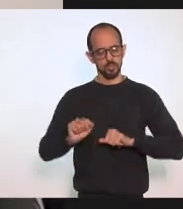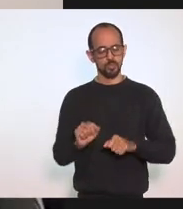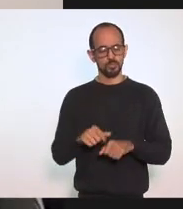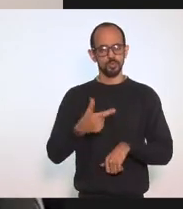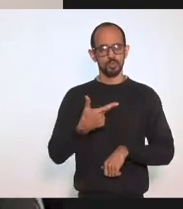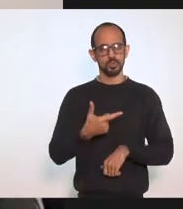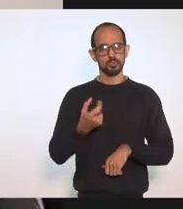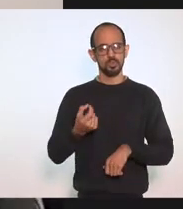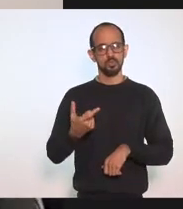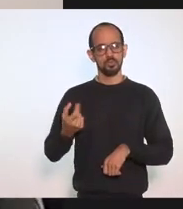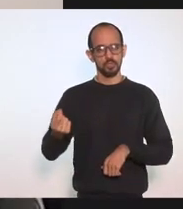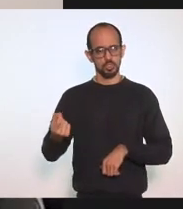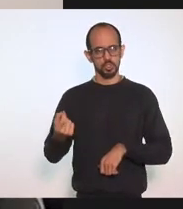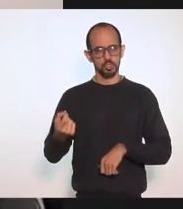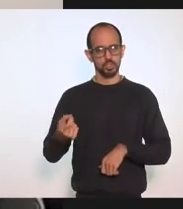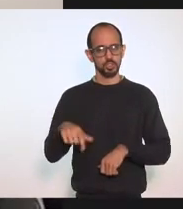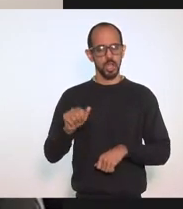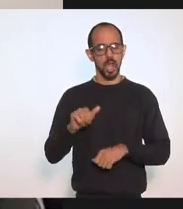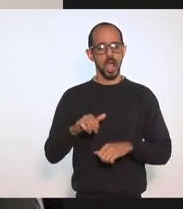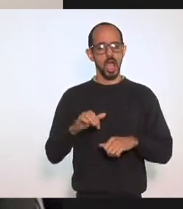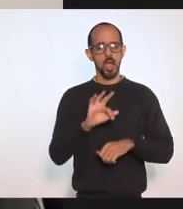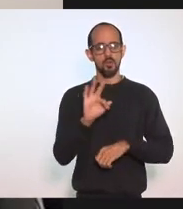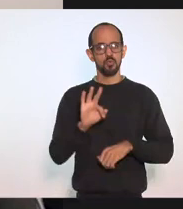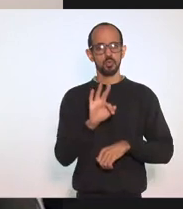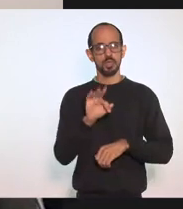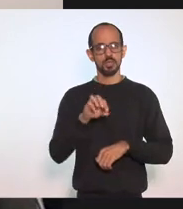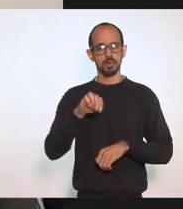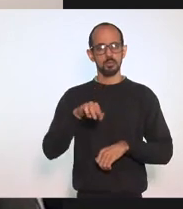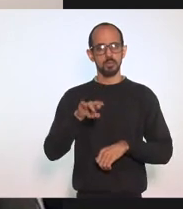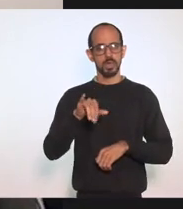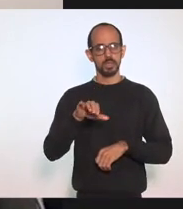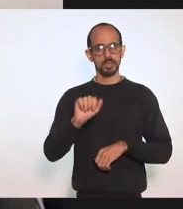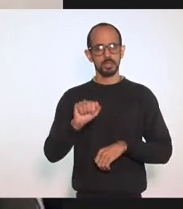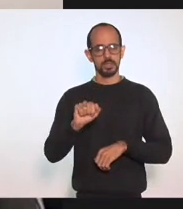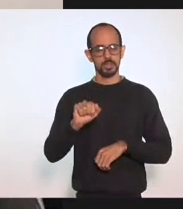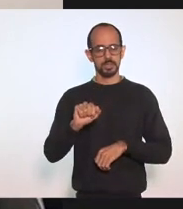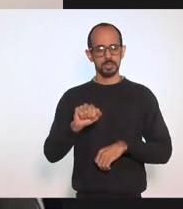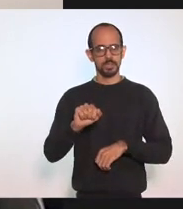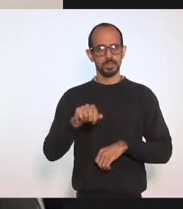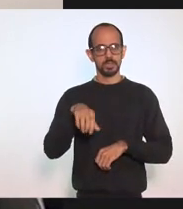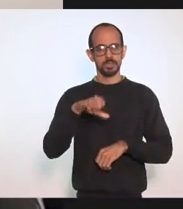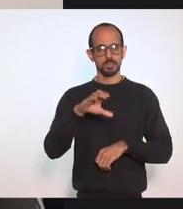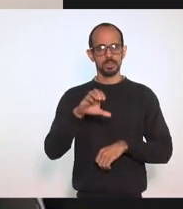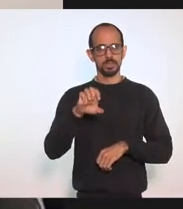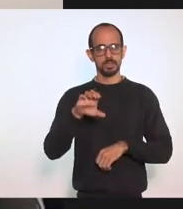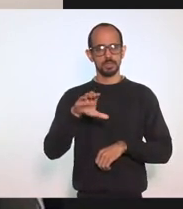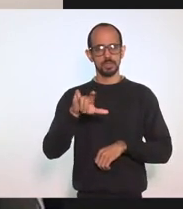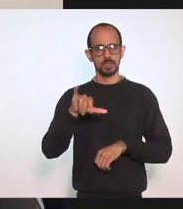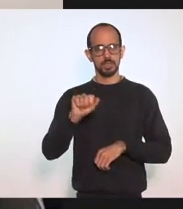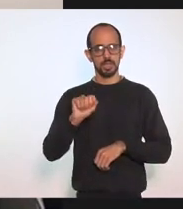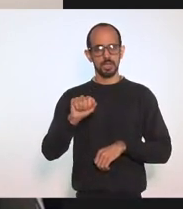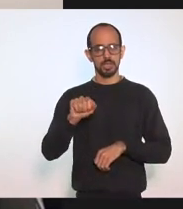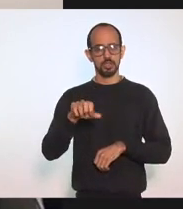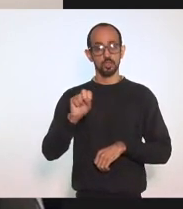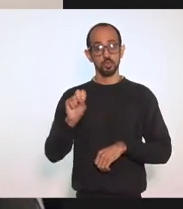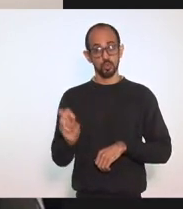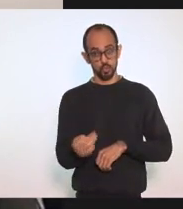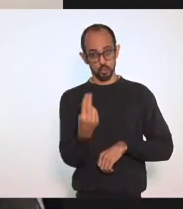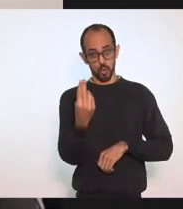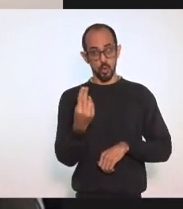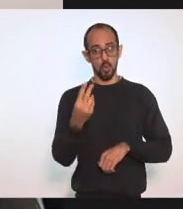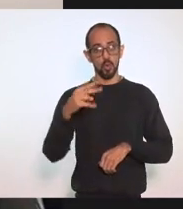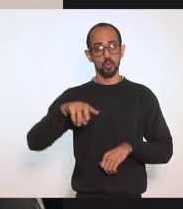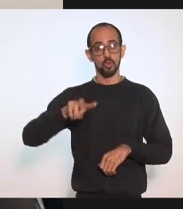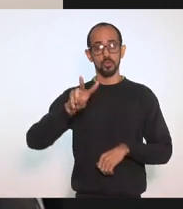2020 A Fundação Maria Cecília Souto Vidigal Em parceria Com a Undime Que é a